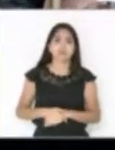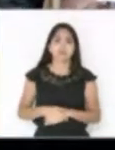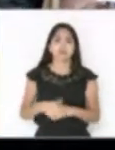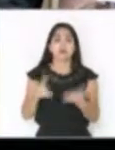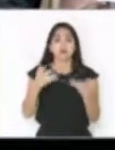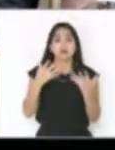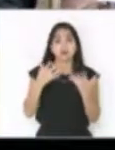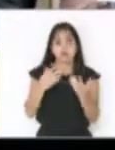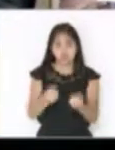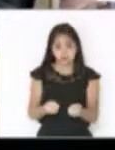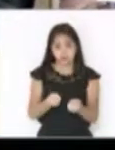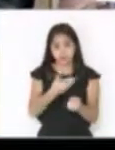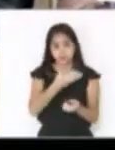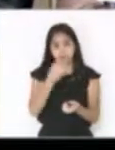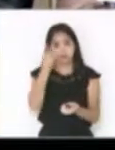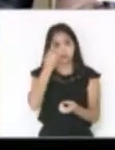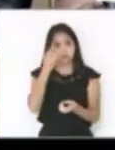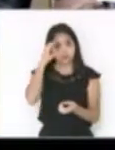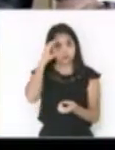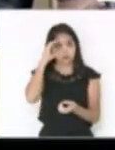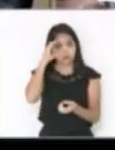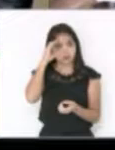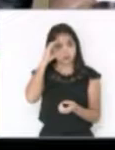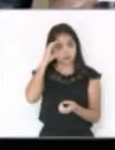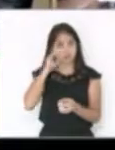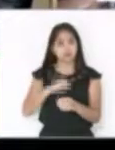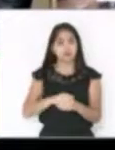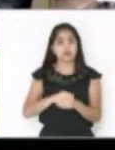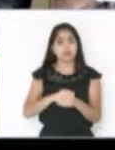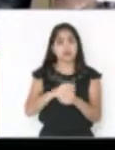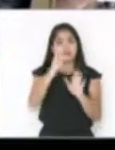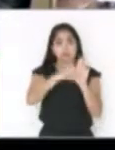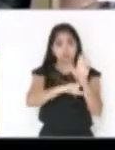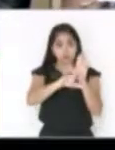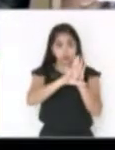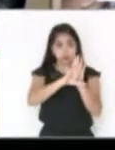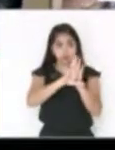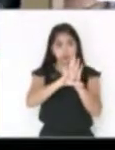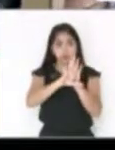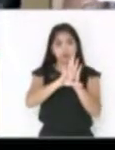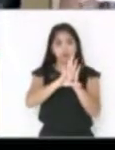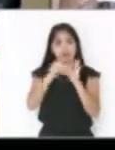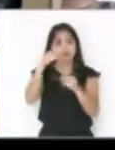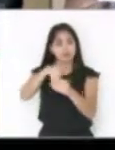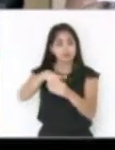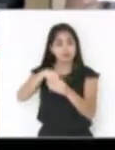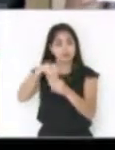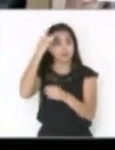Aceitando a apelação do deputado Fernando Gurujo, está transferido este projeto para a votação no dia de amanhã?